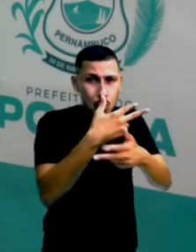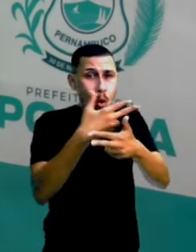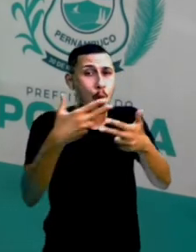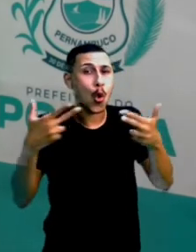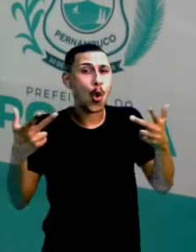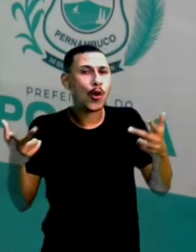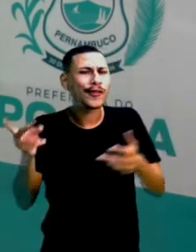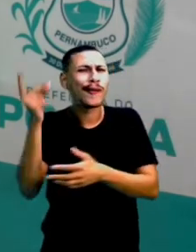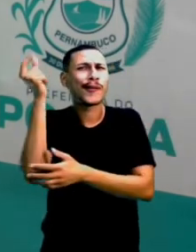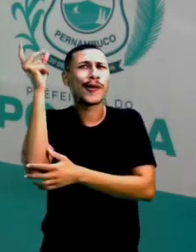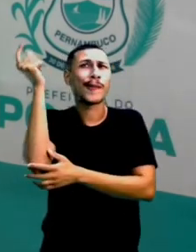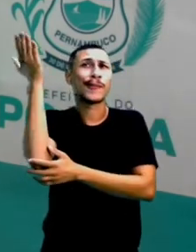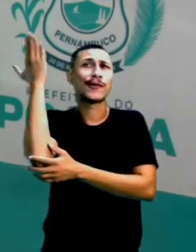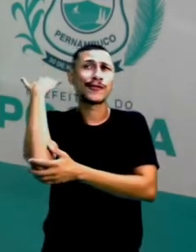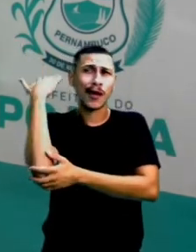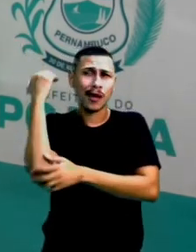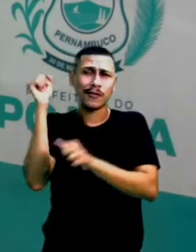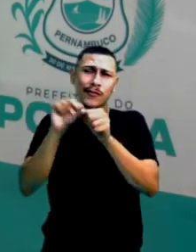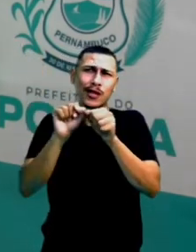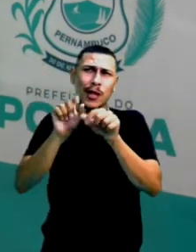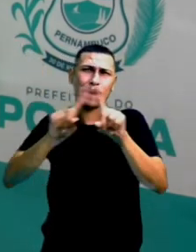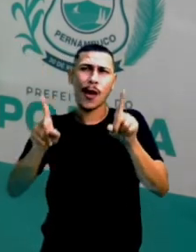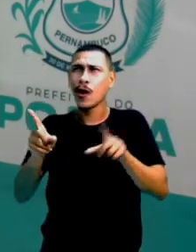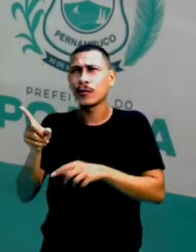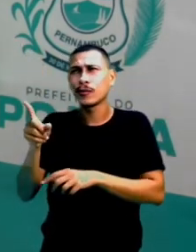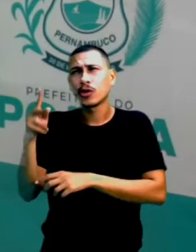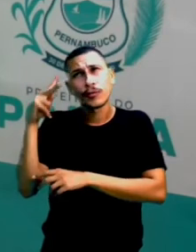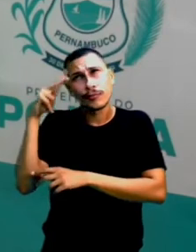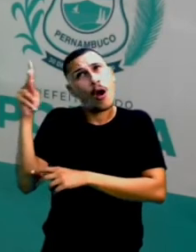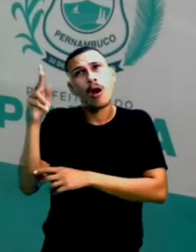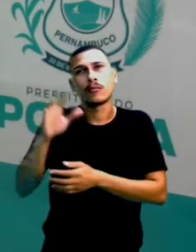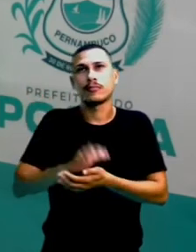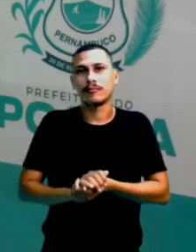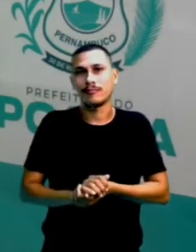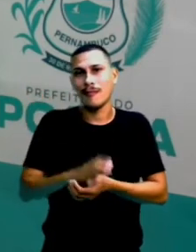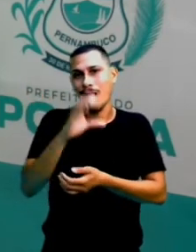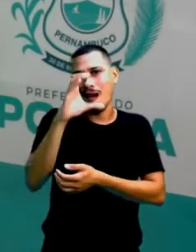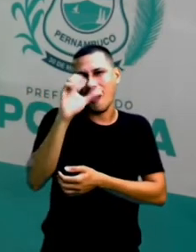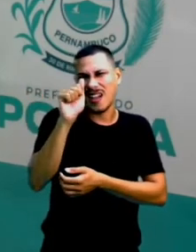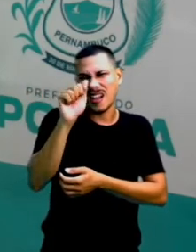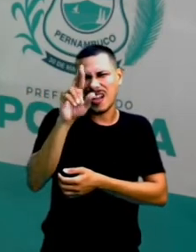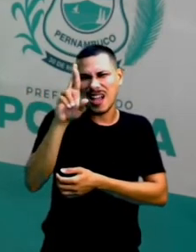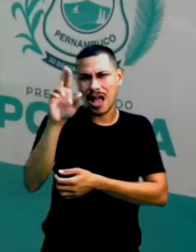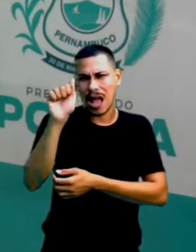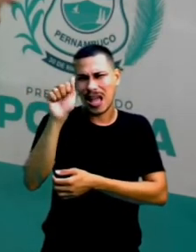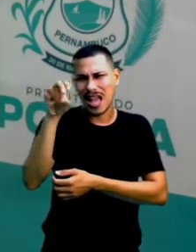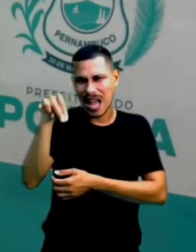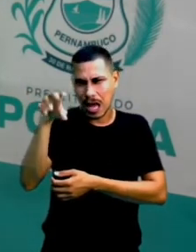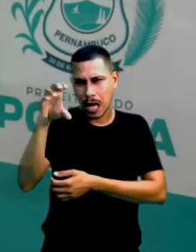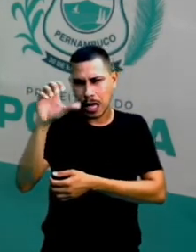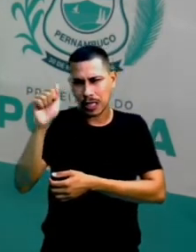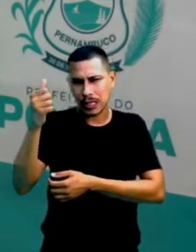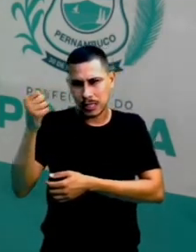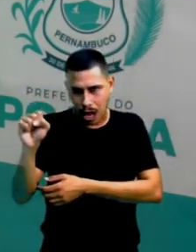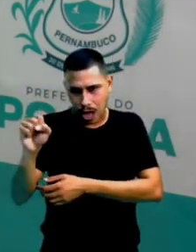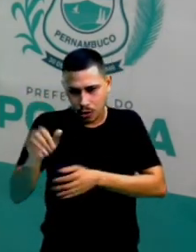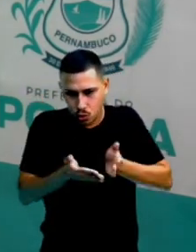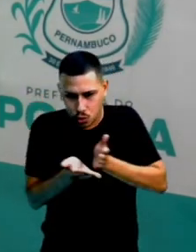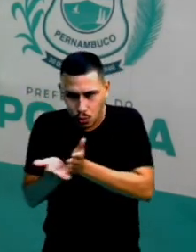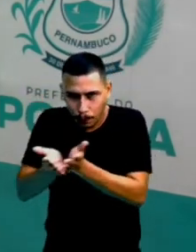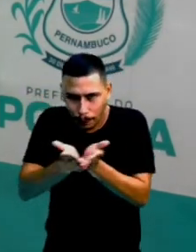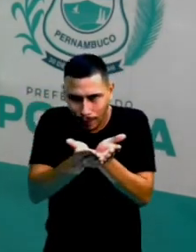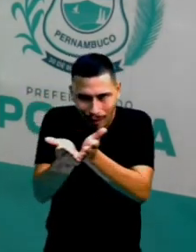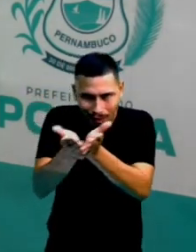via Há muito tempo Mas nunca tinha Se tocado As Carrancas Nos barcos Que atravessam o São